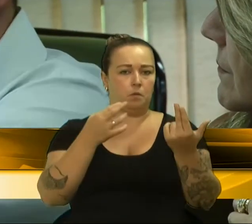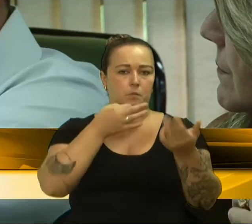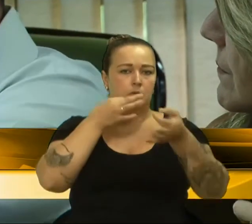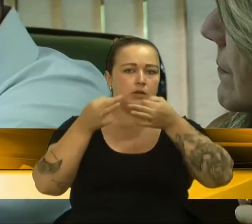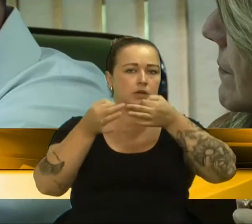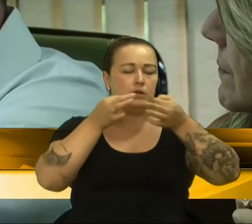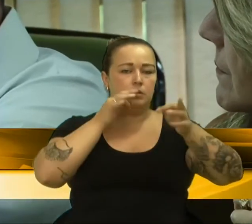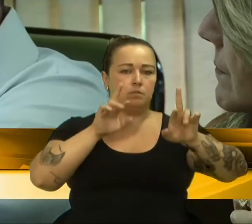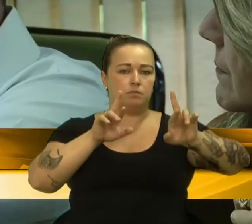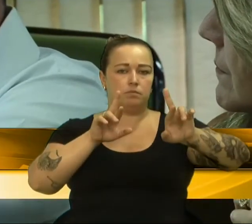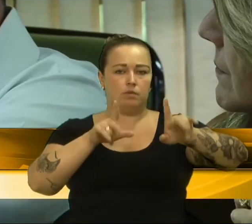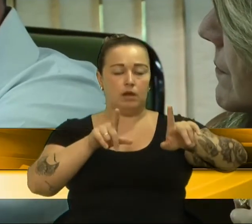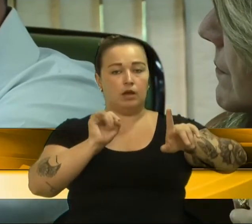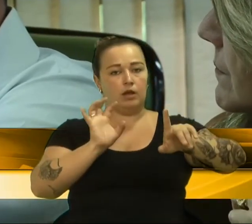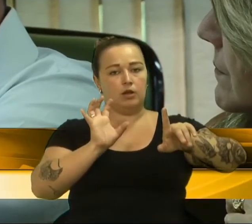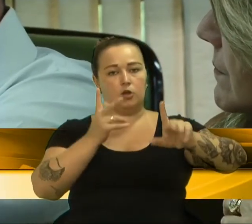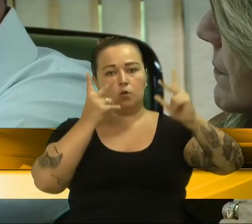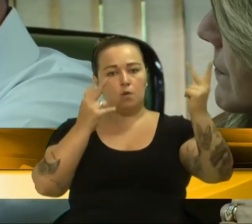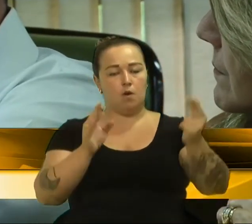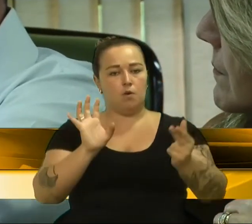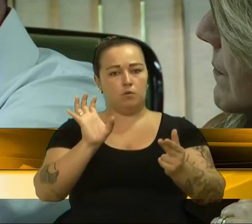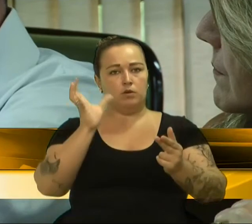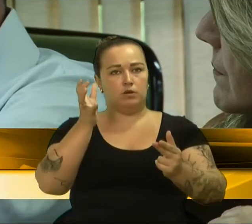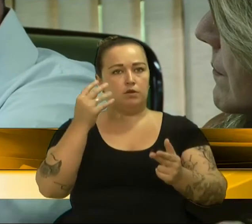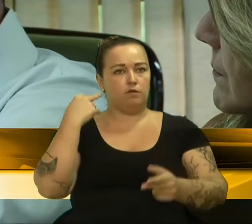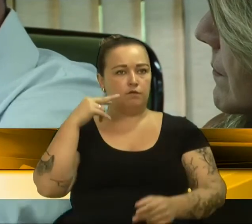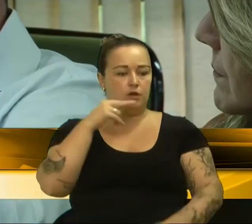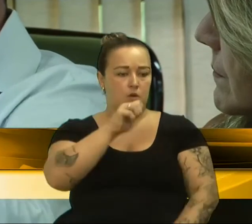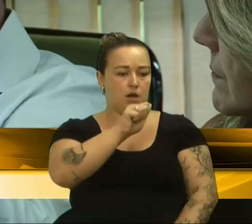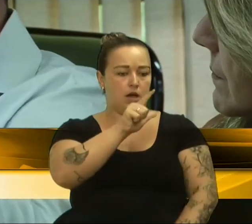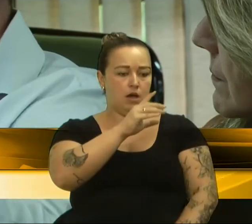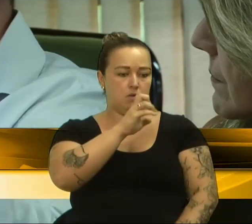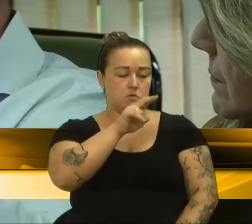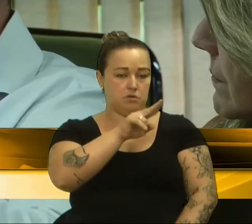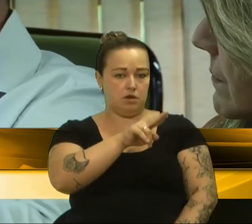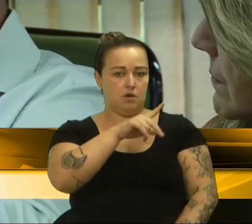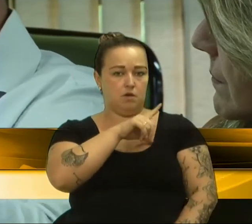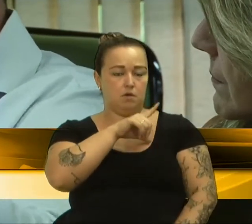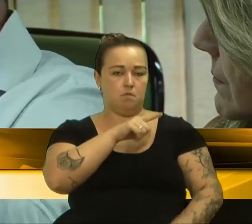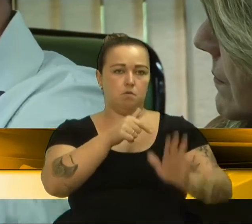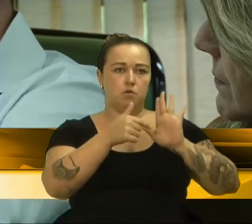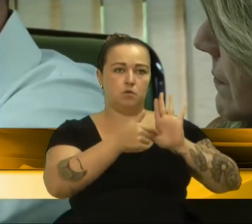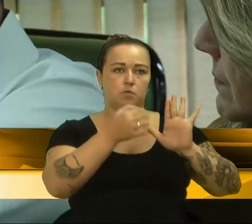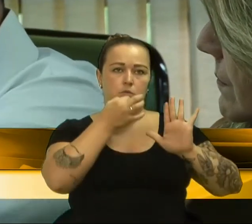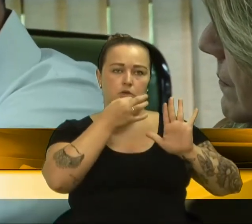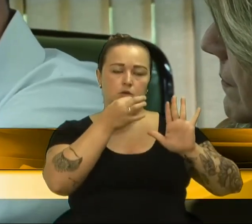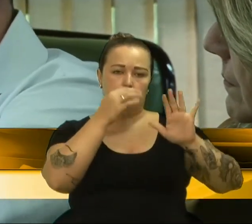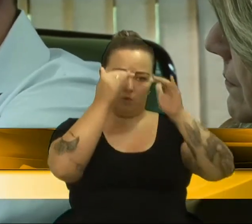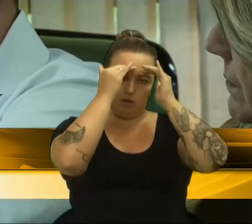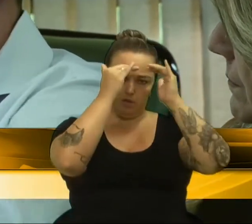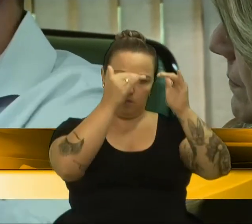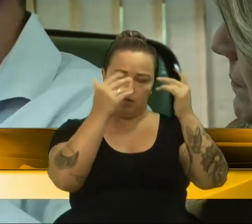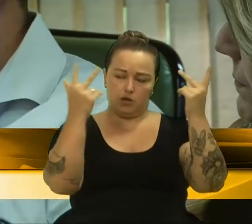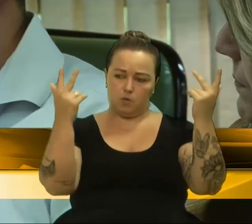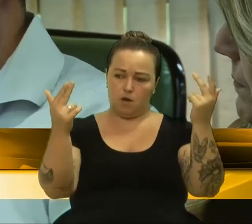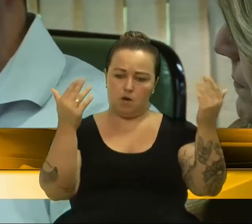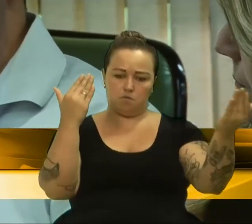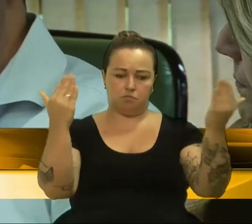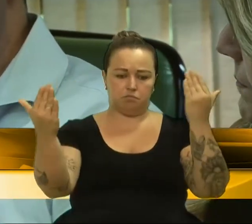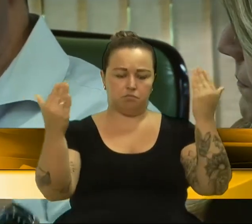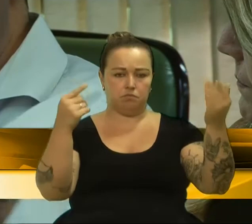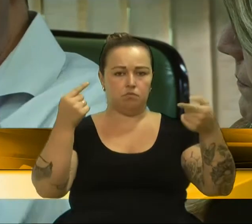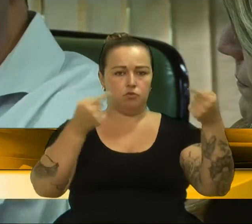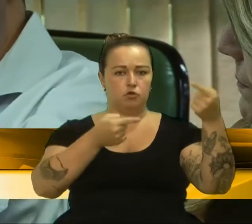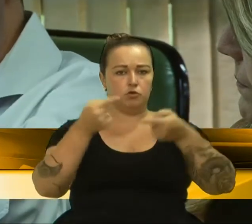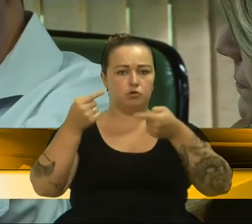é aquilo que aconteceu aqui, o vereador Tomé. De uma forma respeitosa se colocou, de uma forma respeitosa o senhor também fez a divergência, como eu também